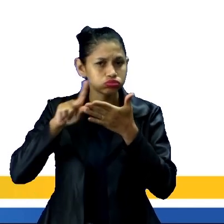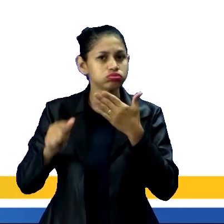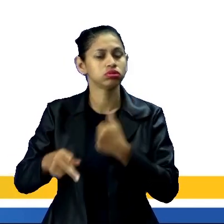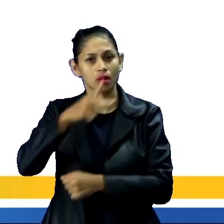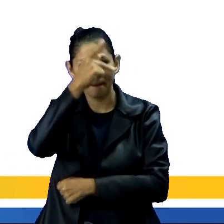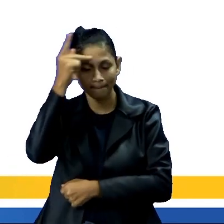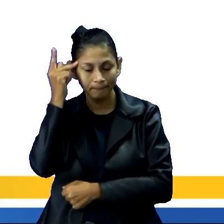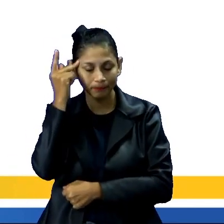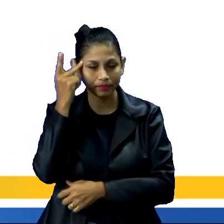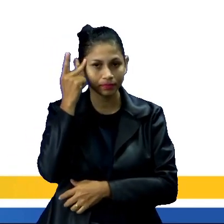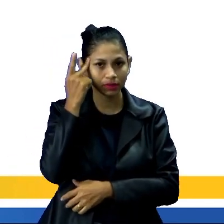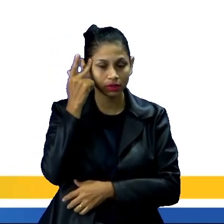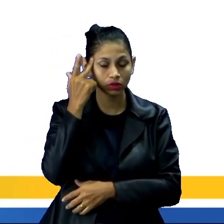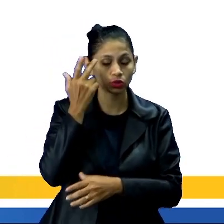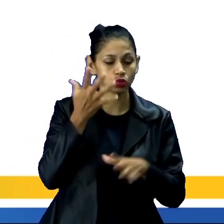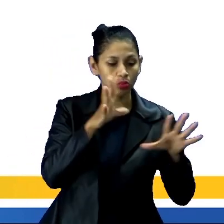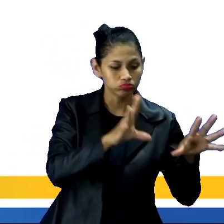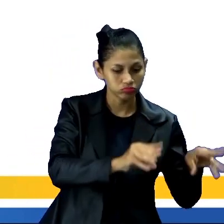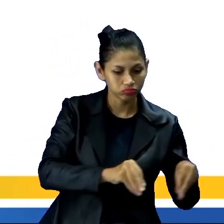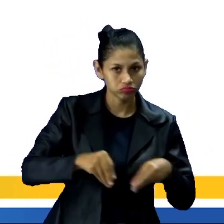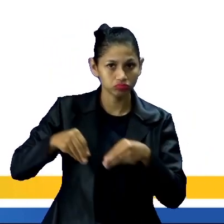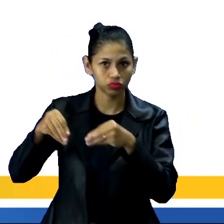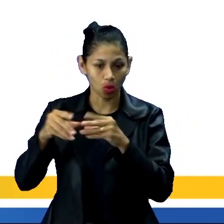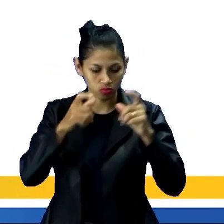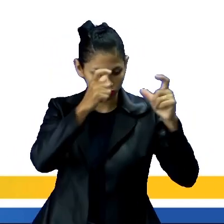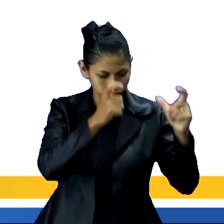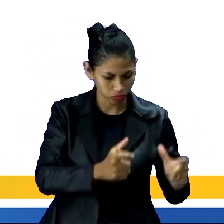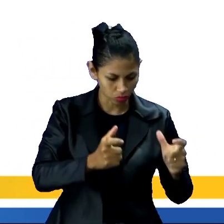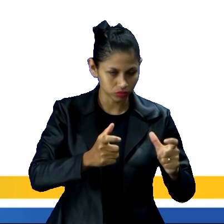sai do lugar onde nasceram para viver em outro.